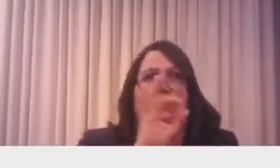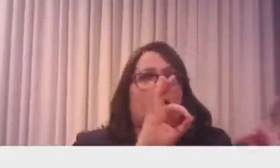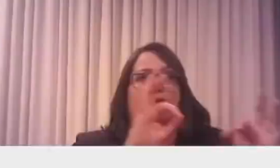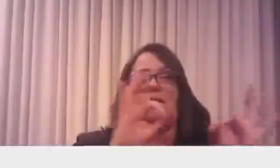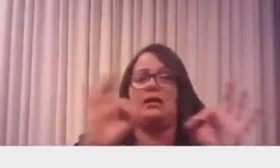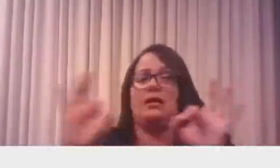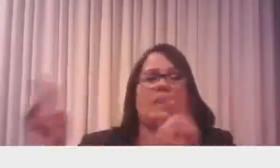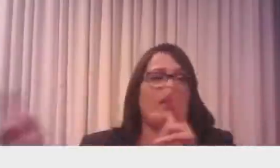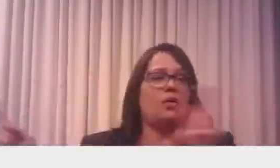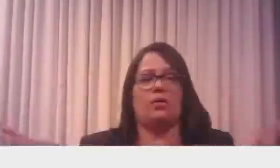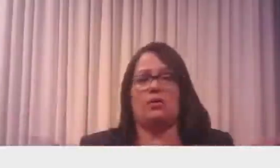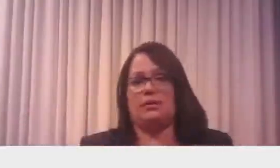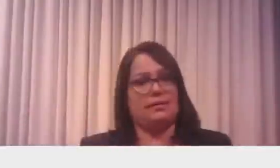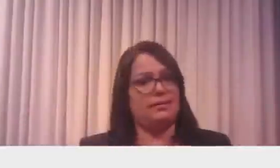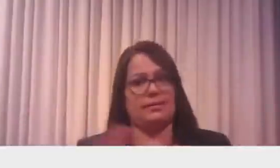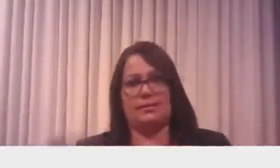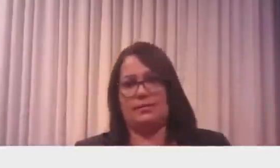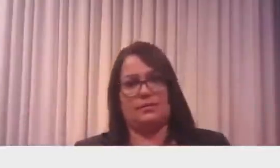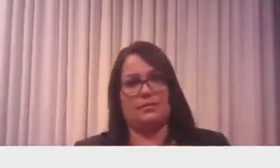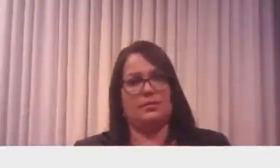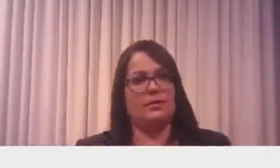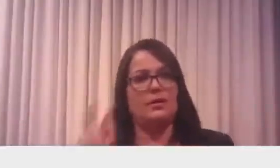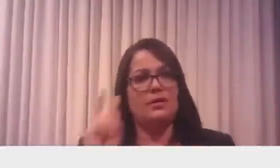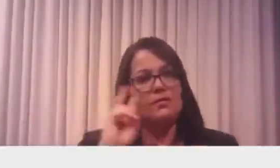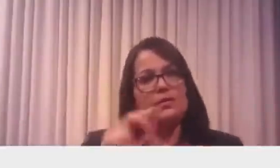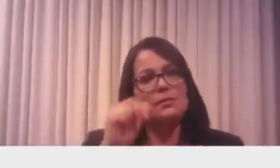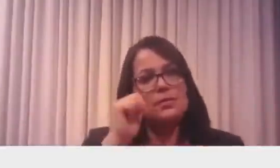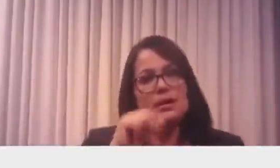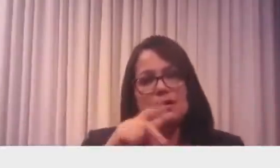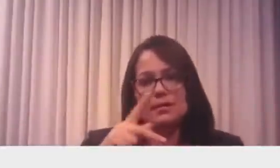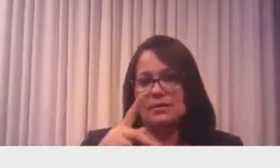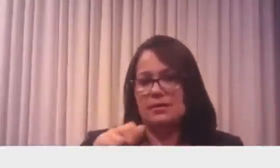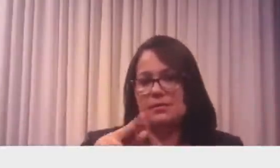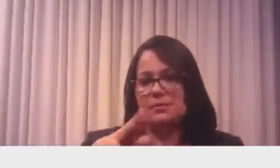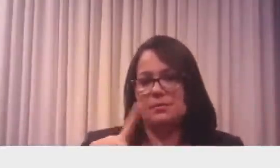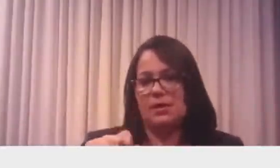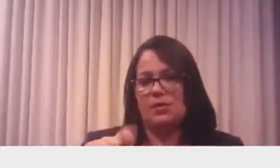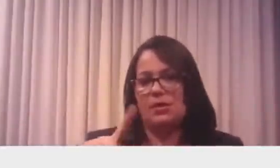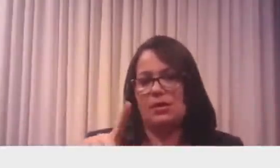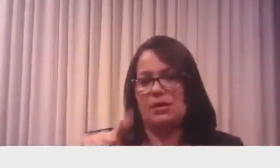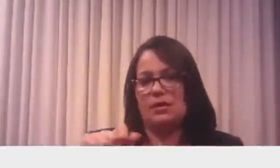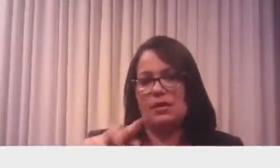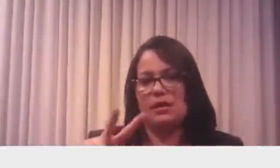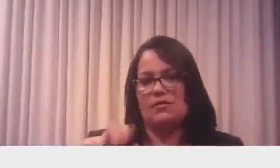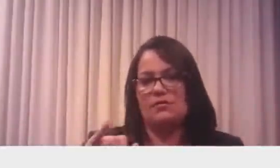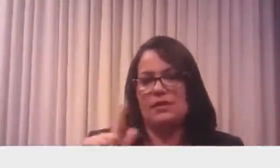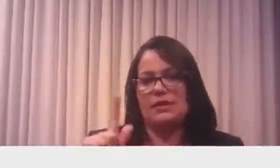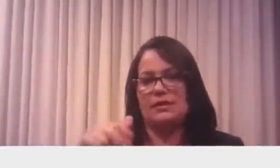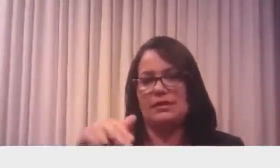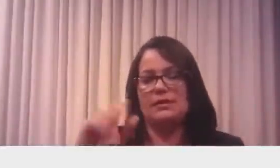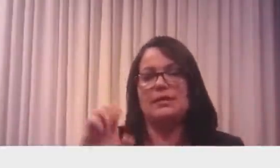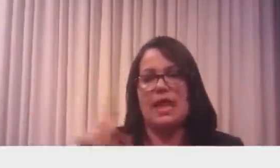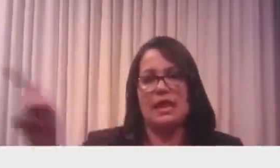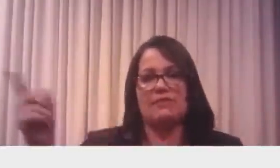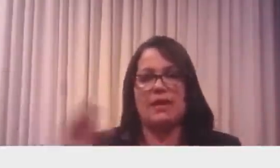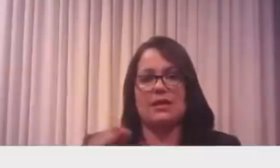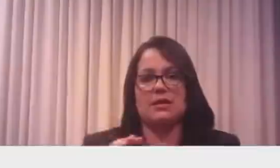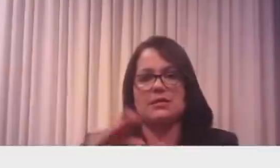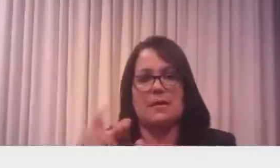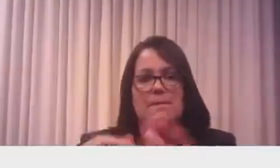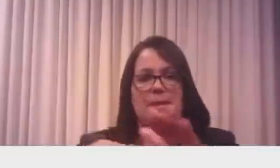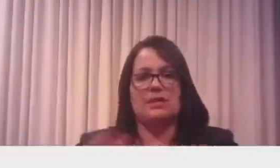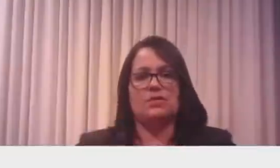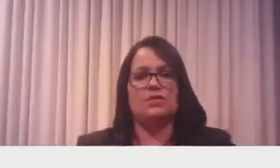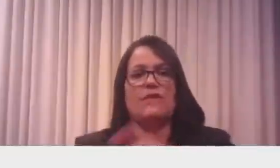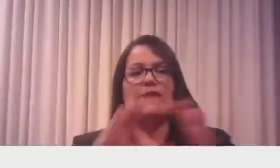Estou vendo matéria de imprensa aqui que a senhora Paula Lovigny vai patrocinar aqui o fechamento, o encerramento da